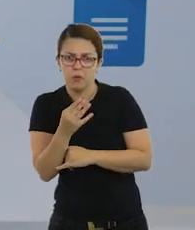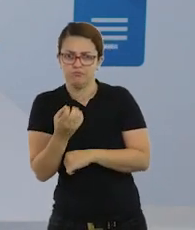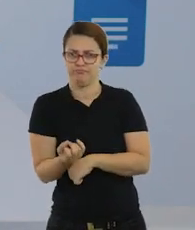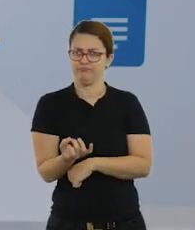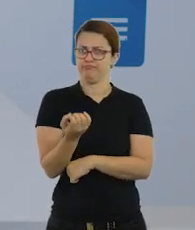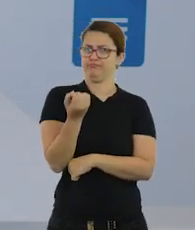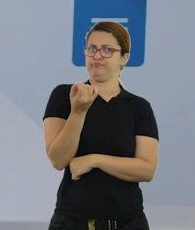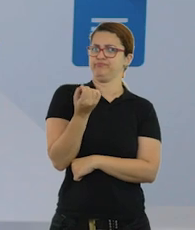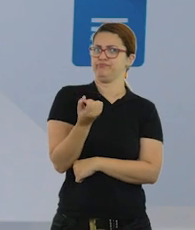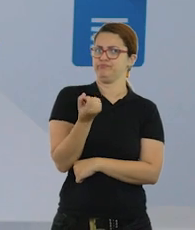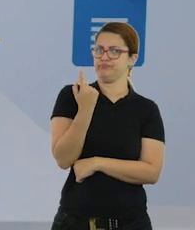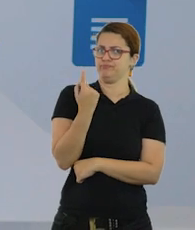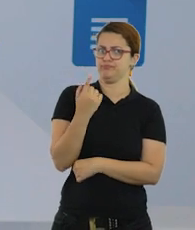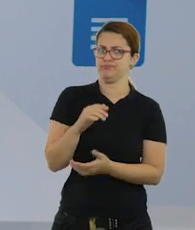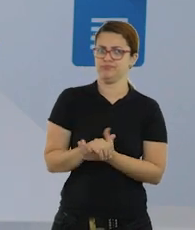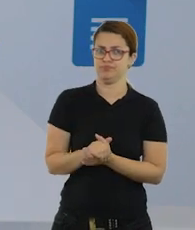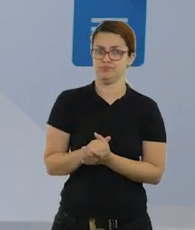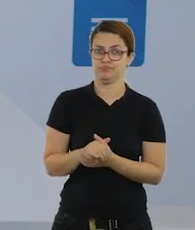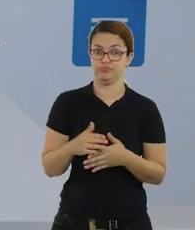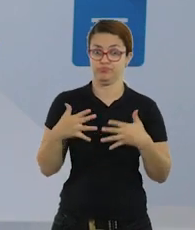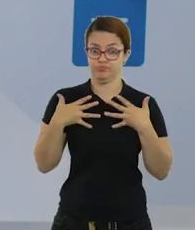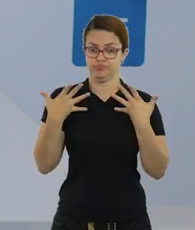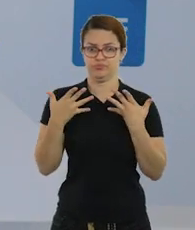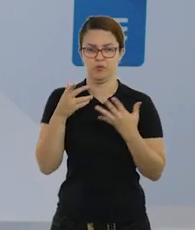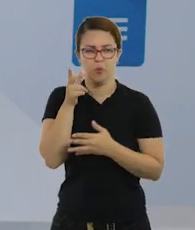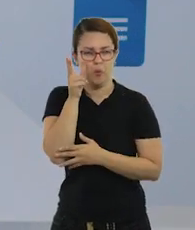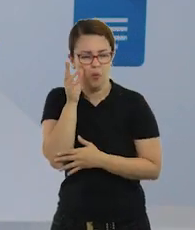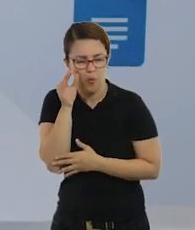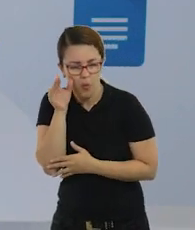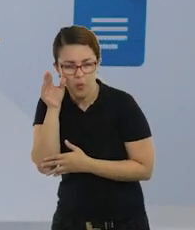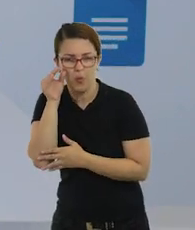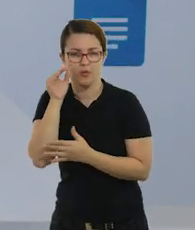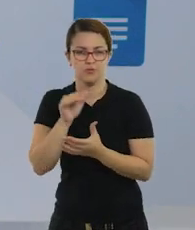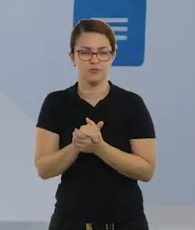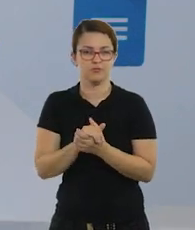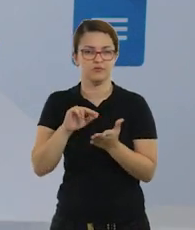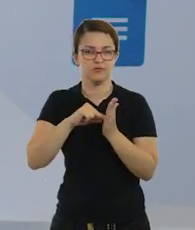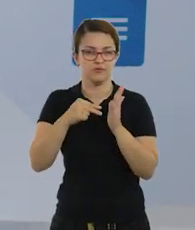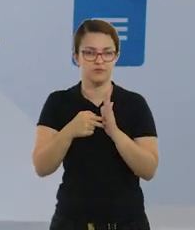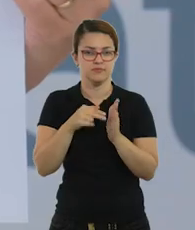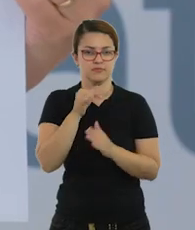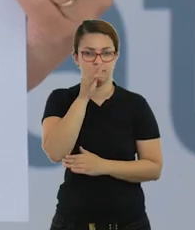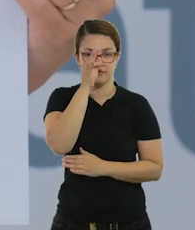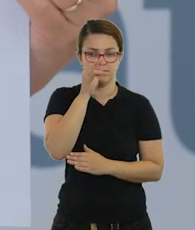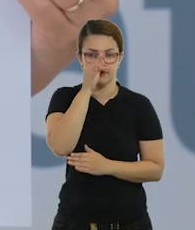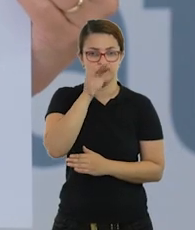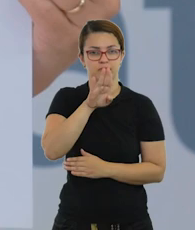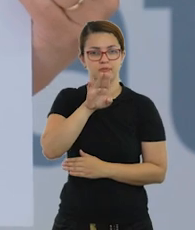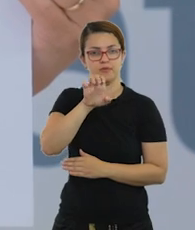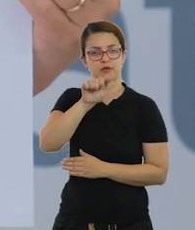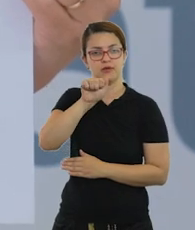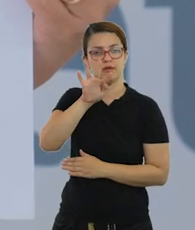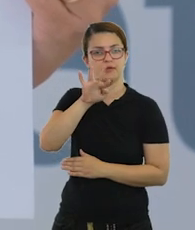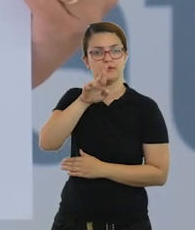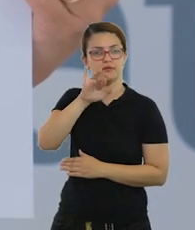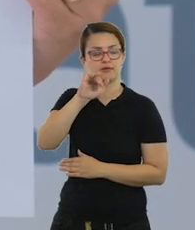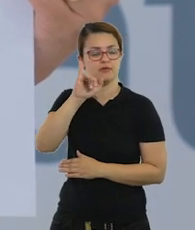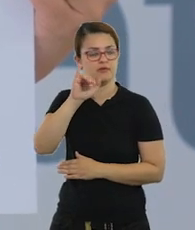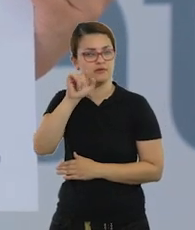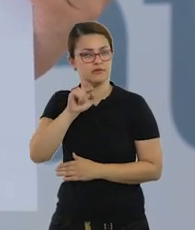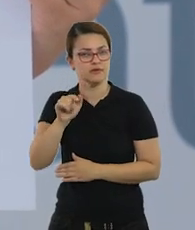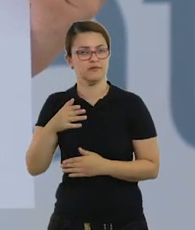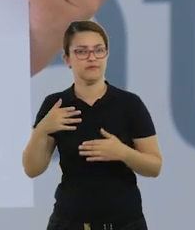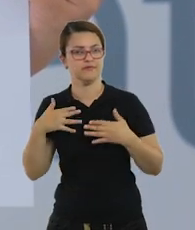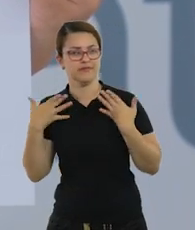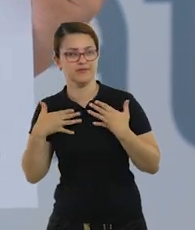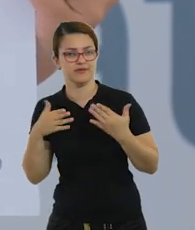surpreendente, todos têm um significado. Angélica é uma flor, Beatriz faz a gente feliz. Caio é